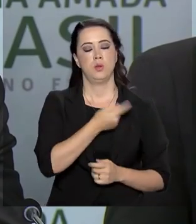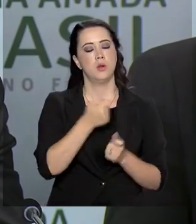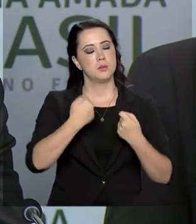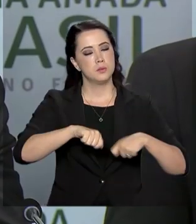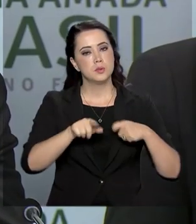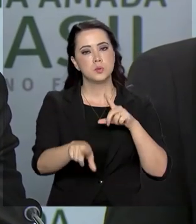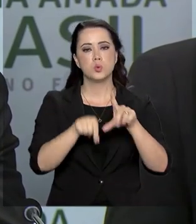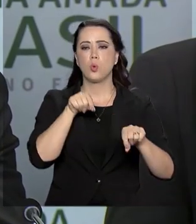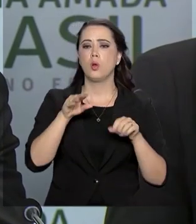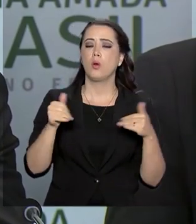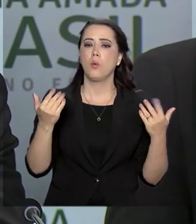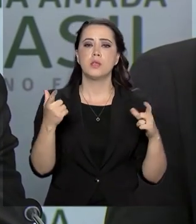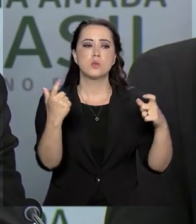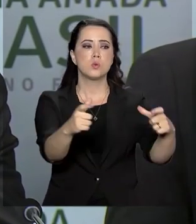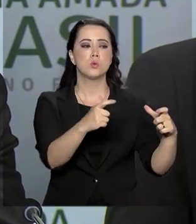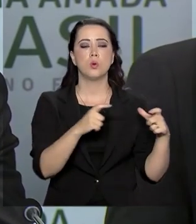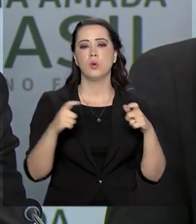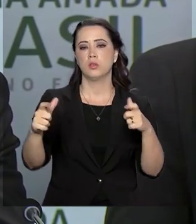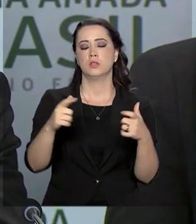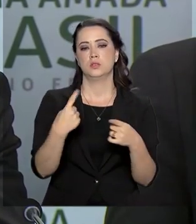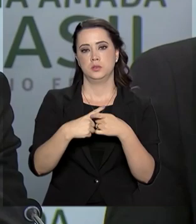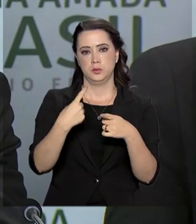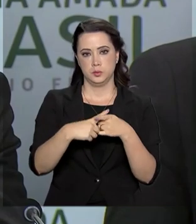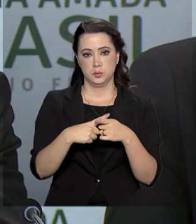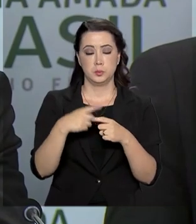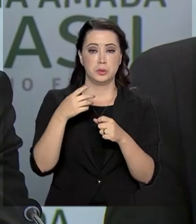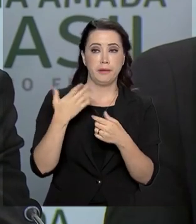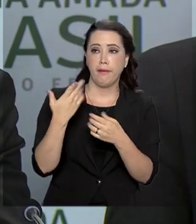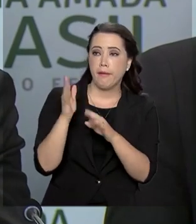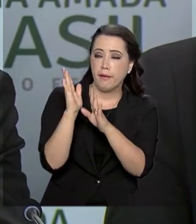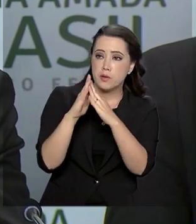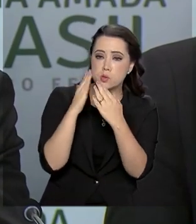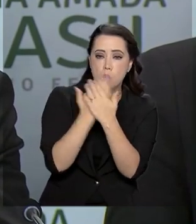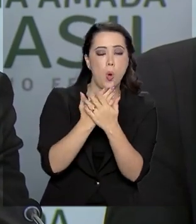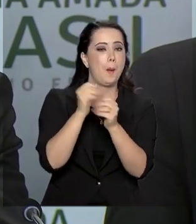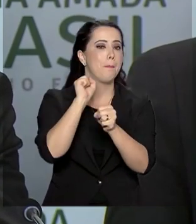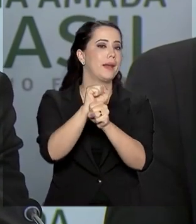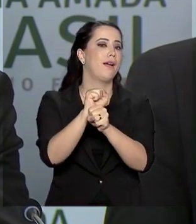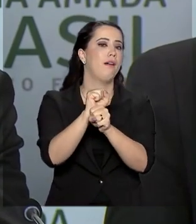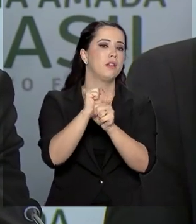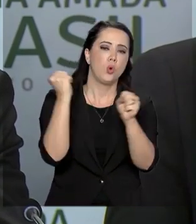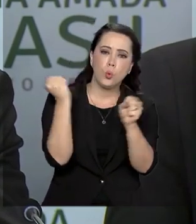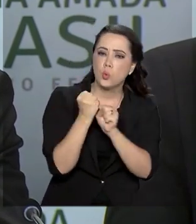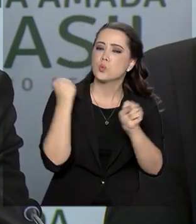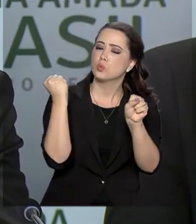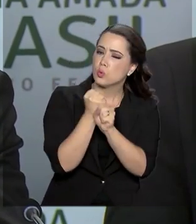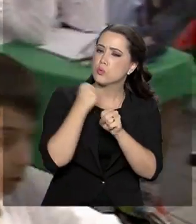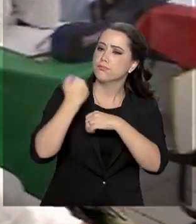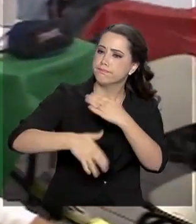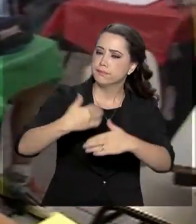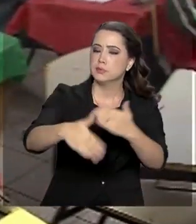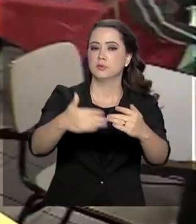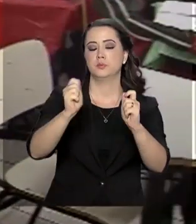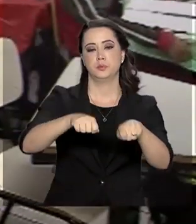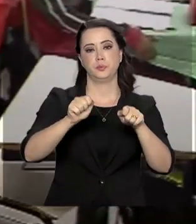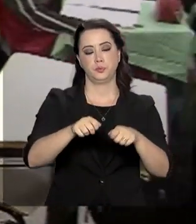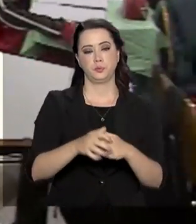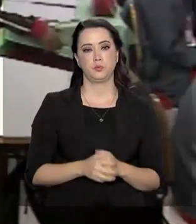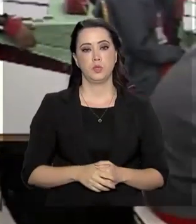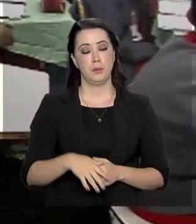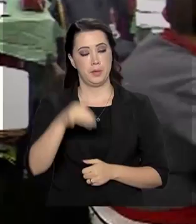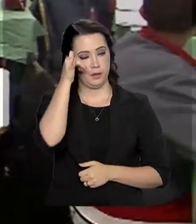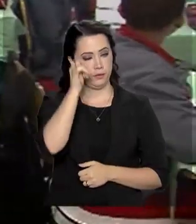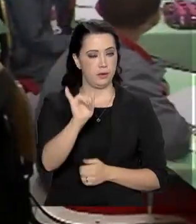identificar quais são as razões que levaram a estarem paralisadas e dar continuidade àquelas que realmente possam ser continuadas. Para reduzir a